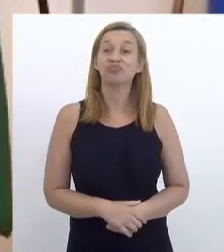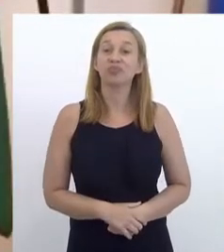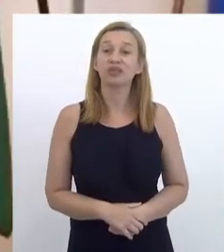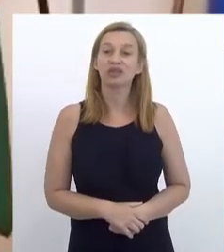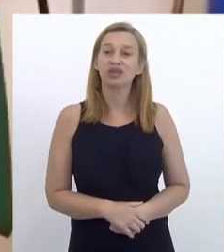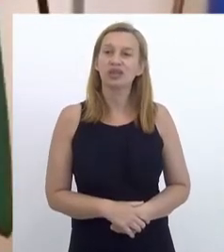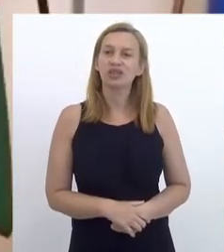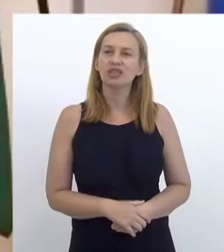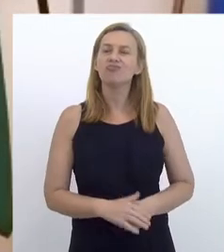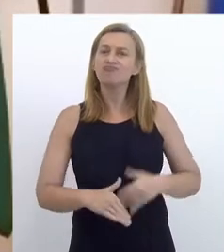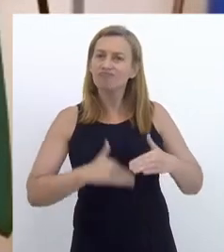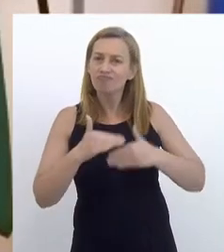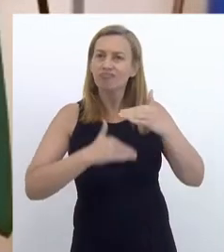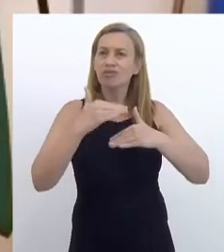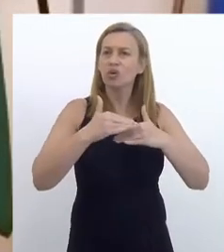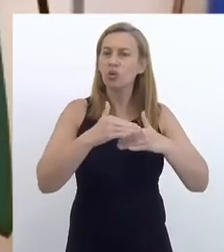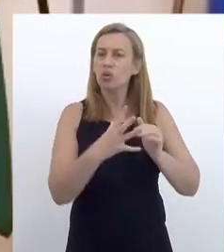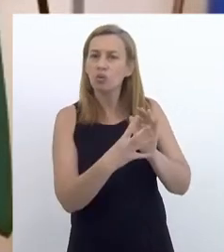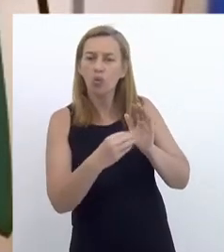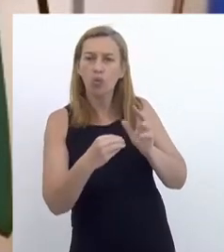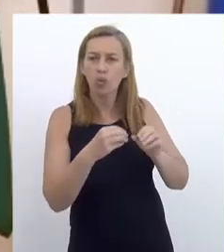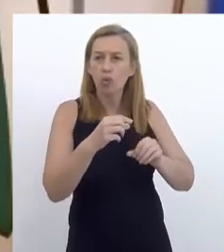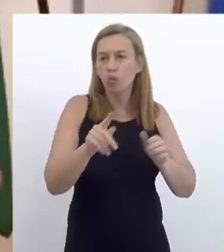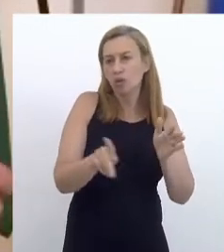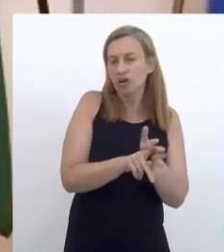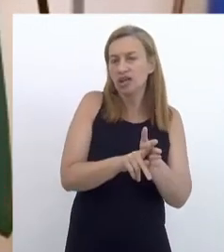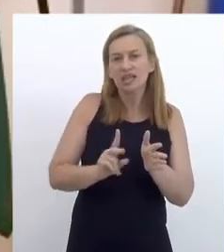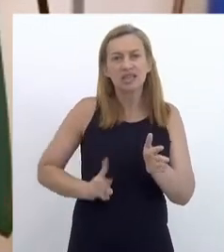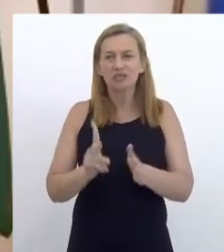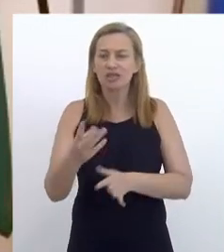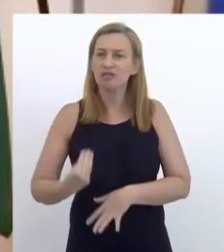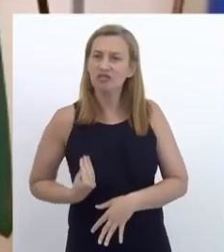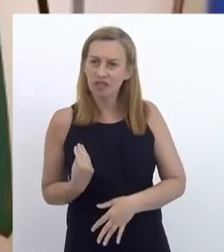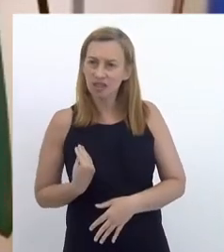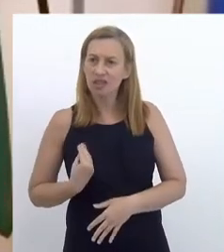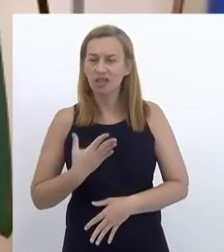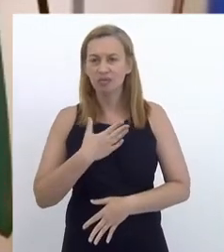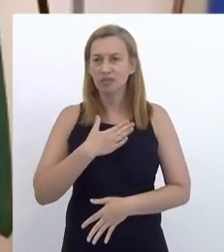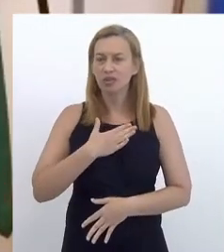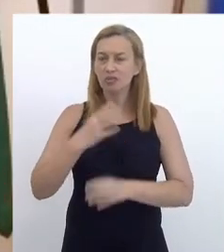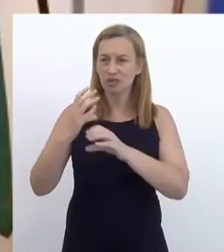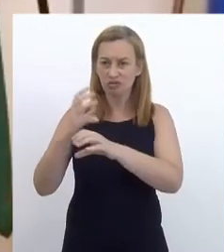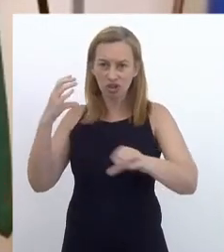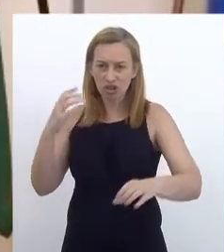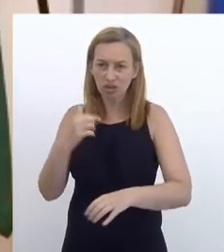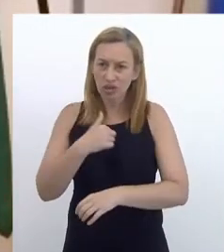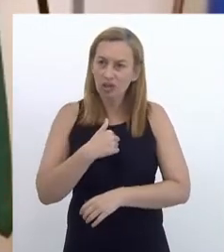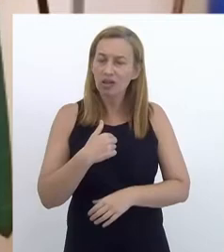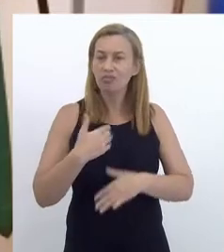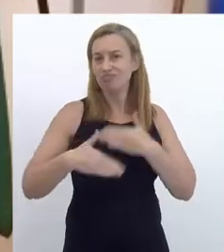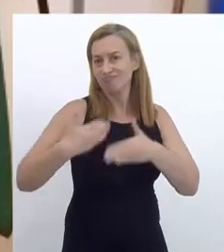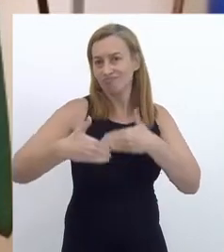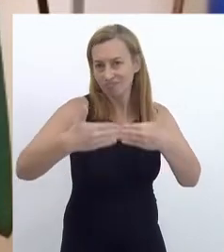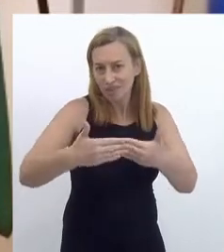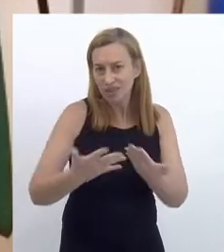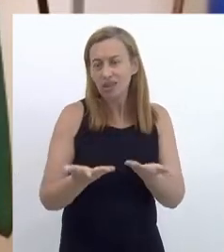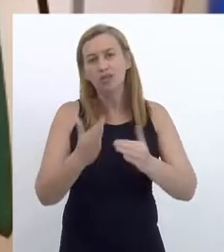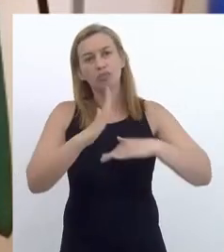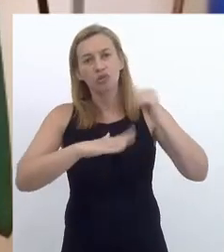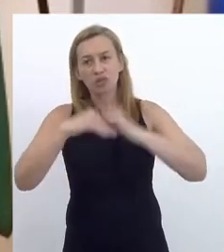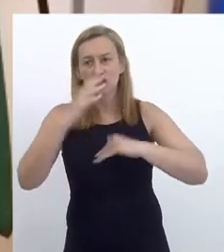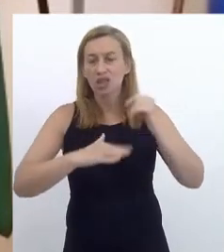desenvolvi e modelar projetos. Sempre fiz isso na minha vida por ser engenheiro e na minha trajetória